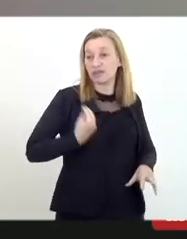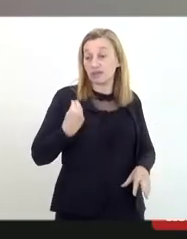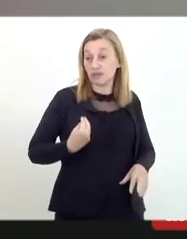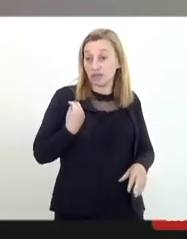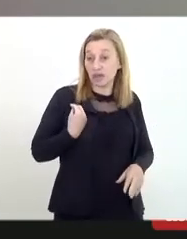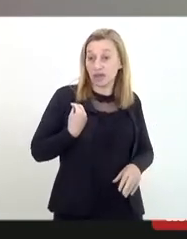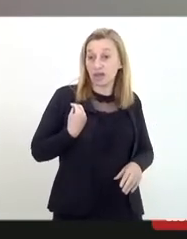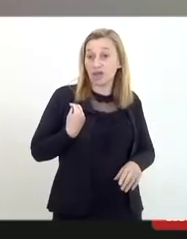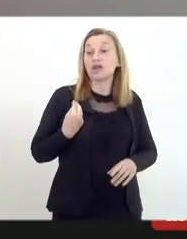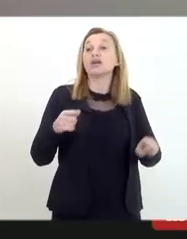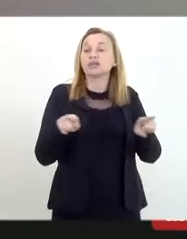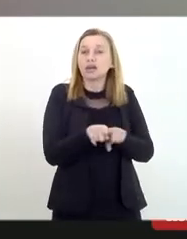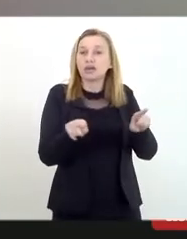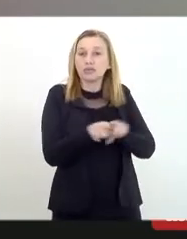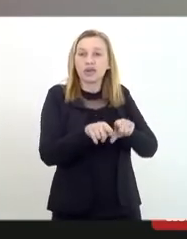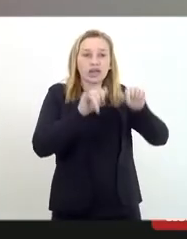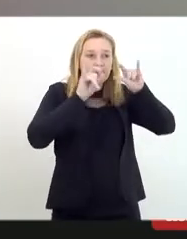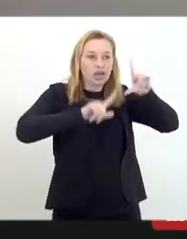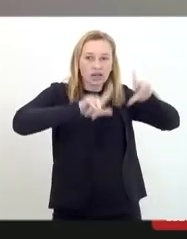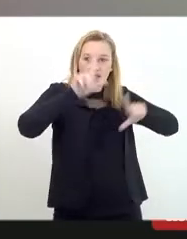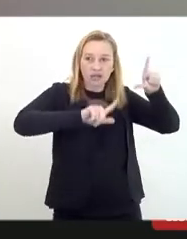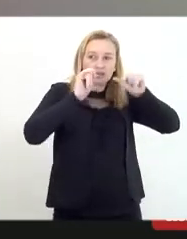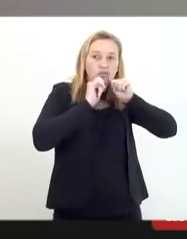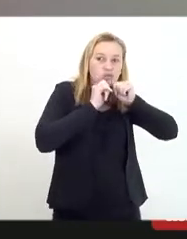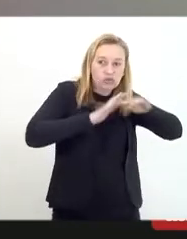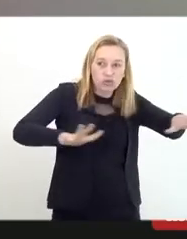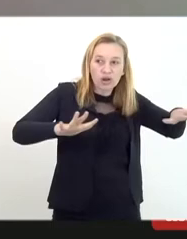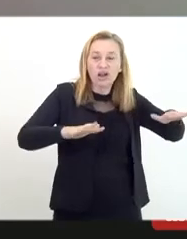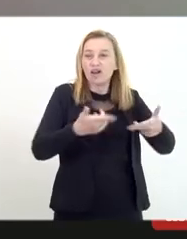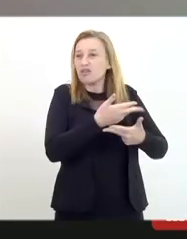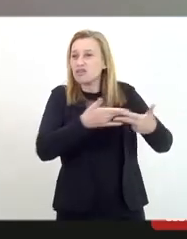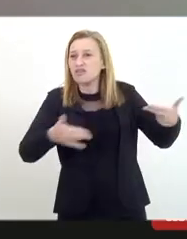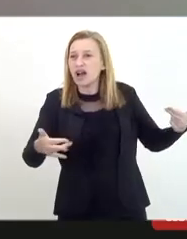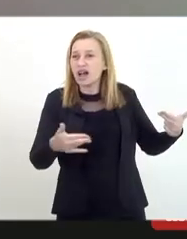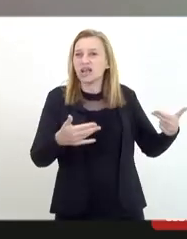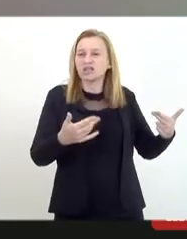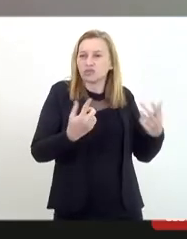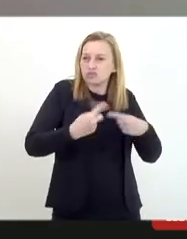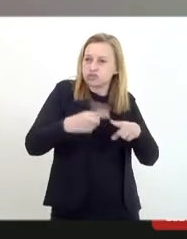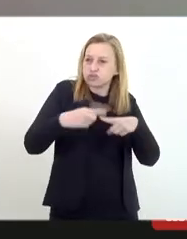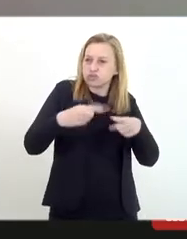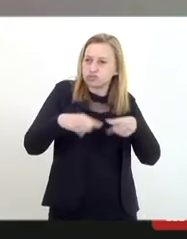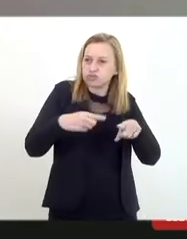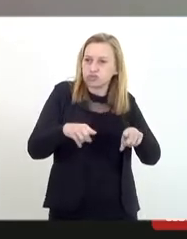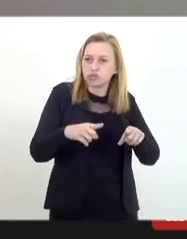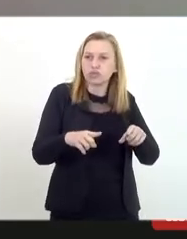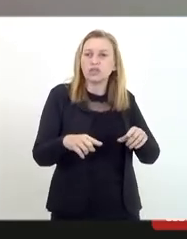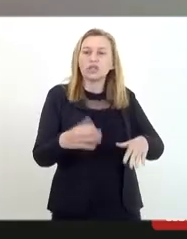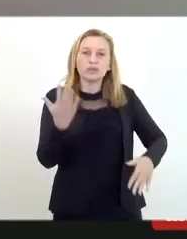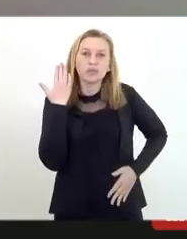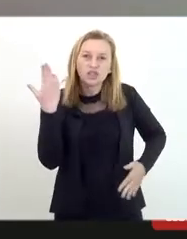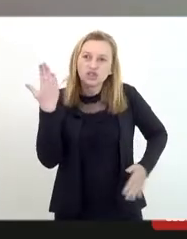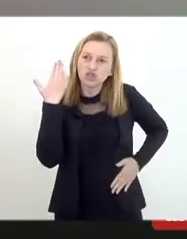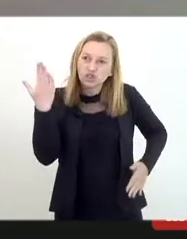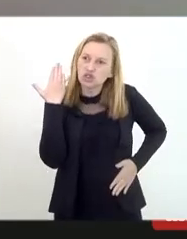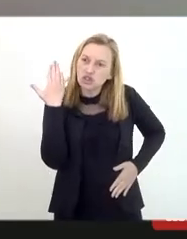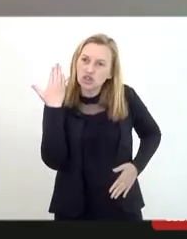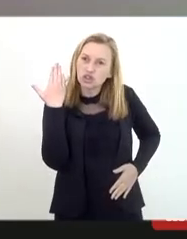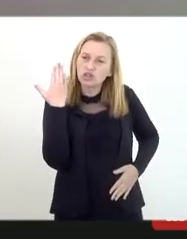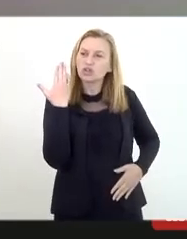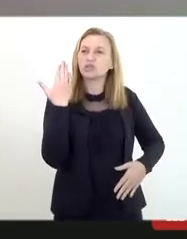mídia também divulgou diversos ataques de traficantes em regiões